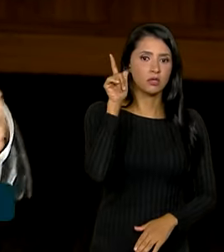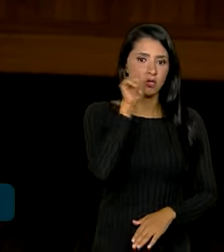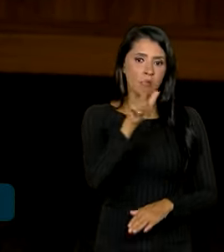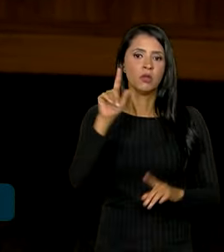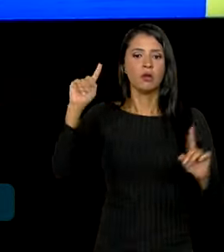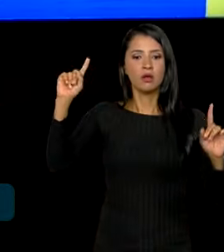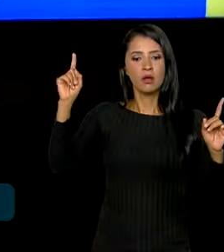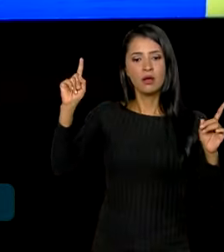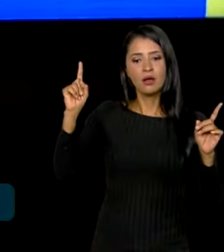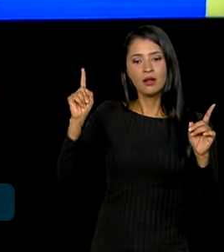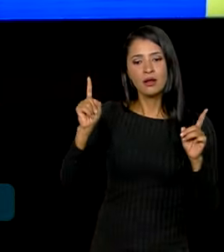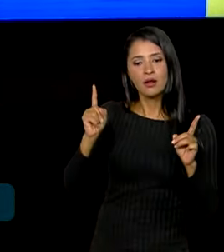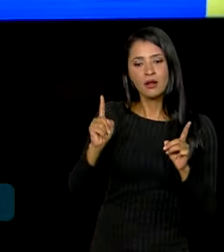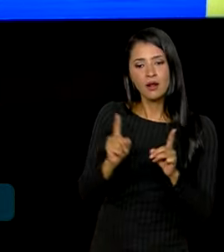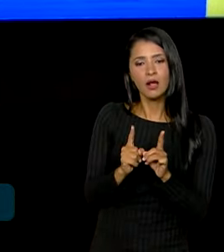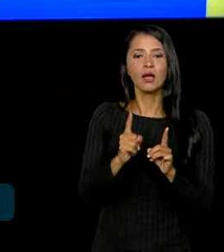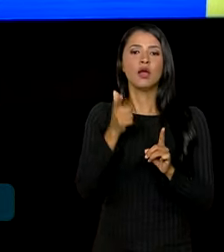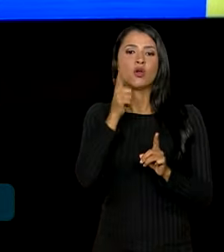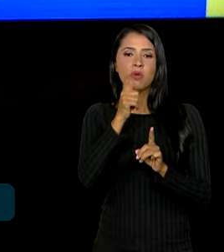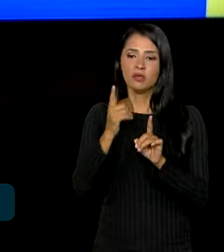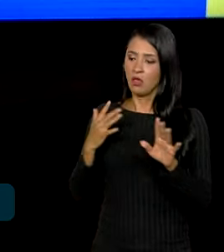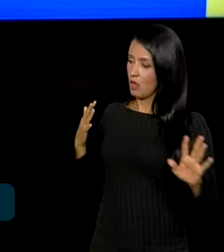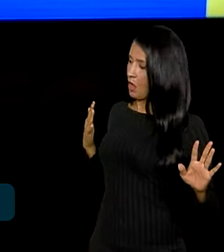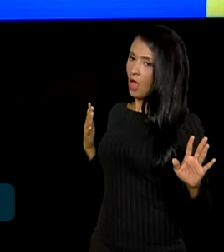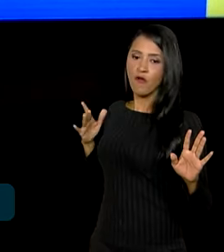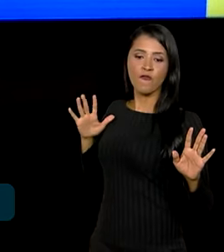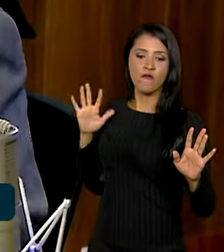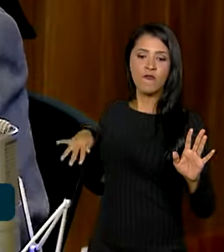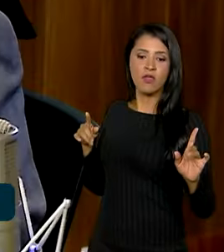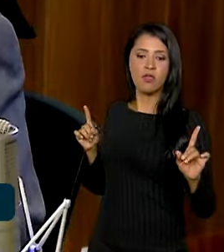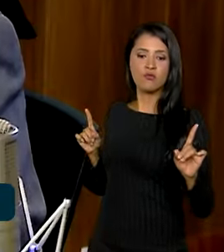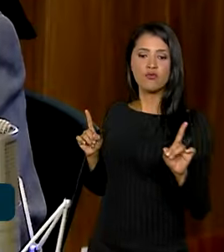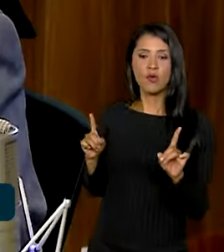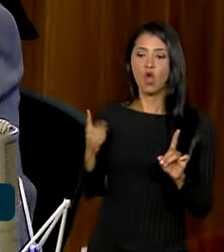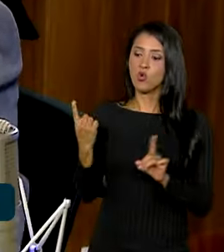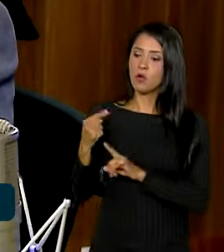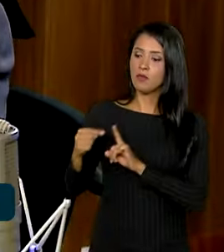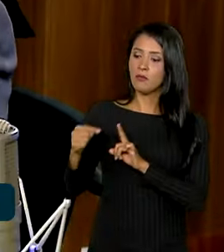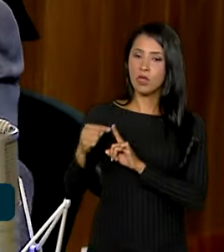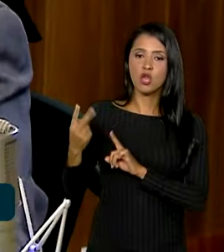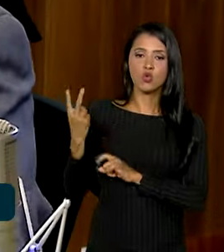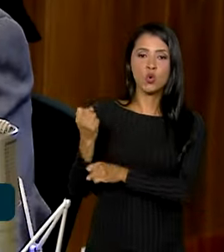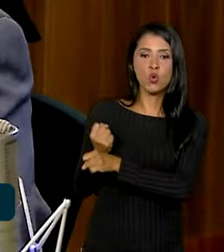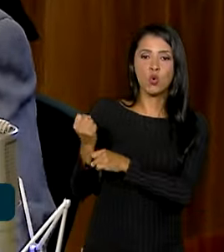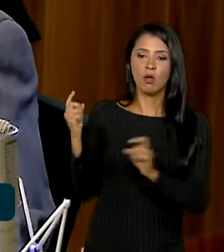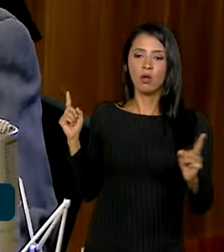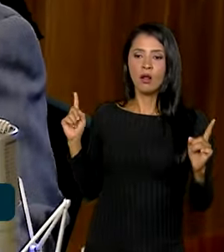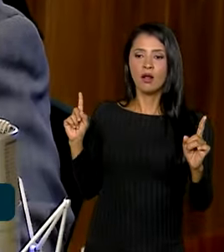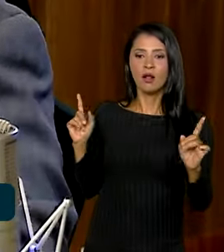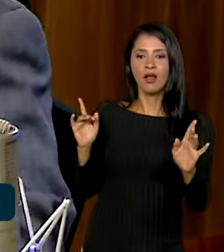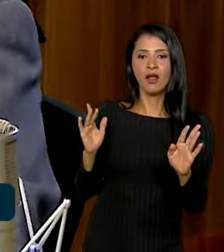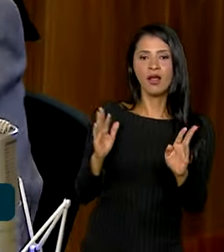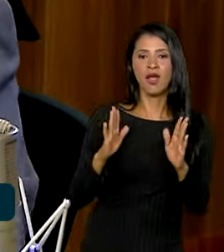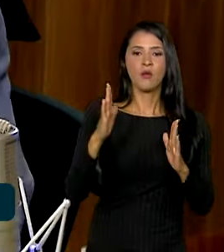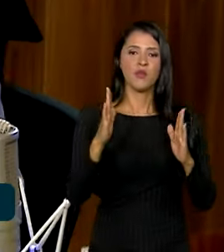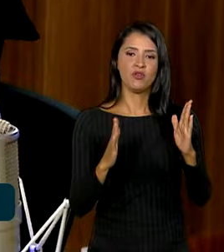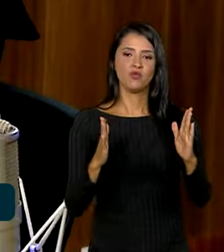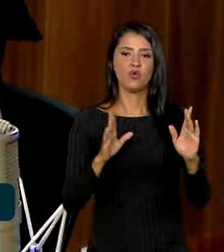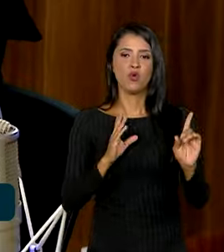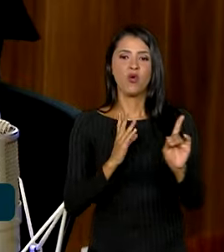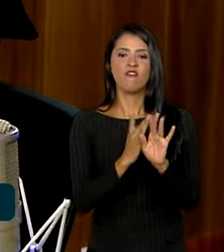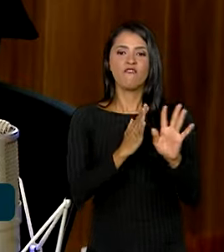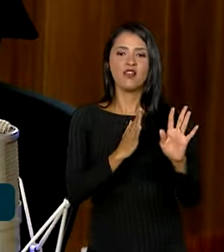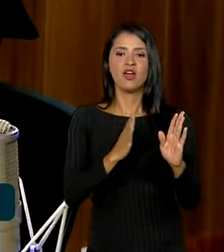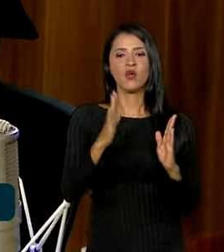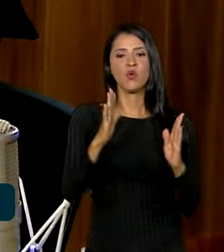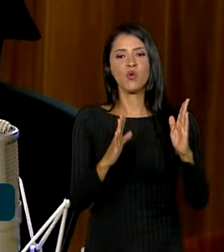estamos afunilando. Nós começamos do fim da fila, que era mais de um ano, um ano e meio, filas até dois anos, para vir para os 45 dias. E até dezembro, a